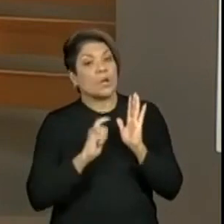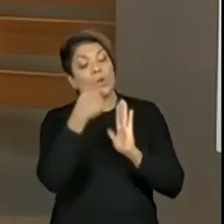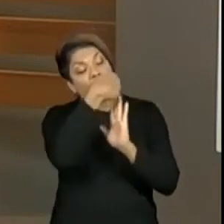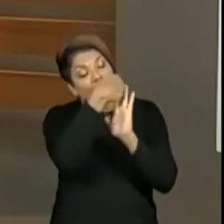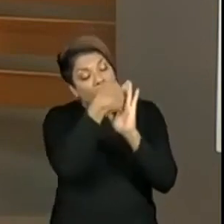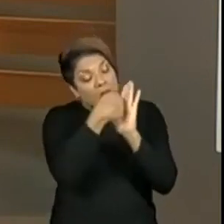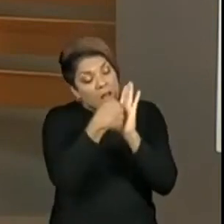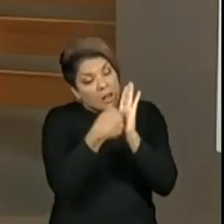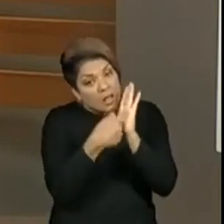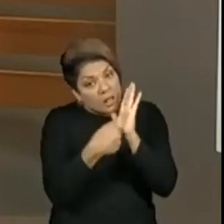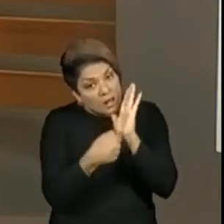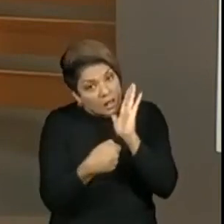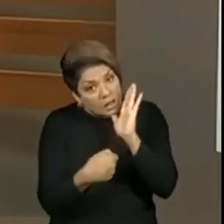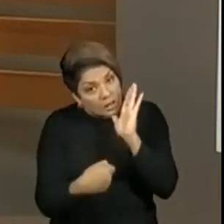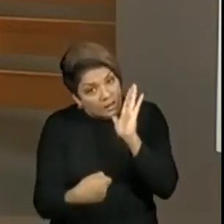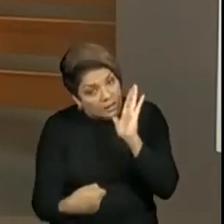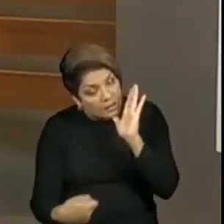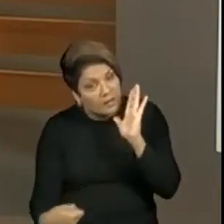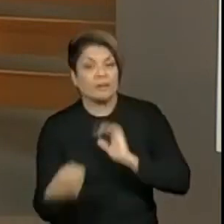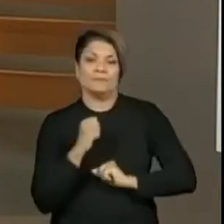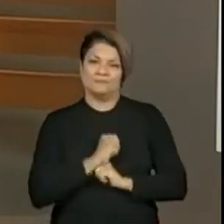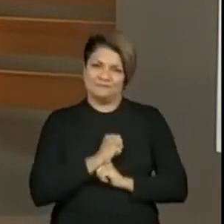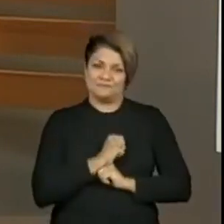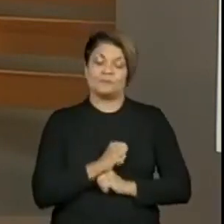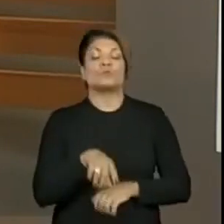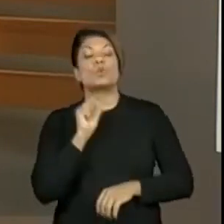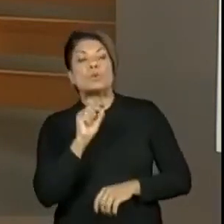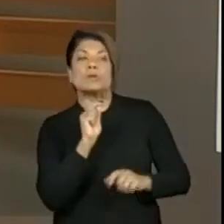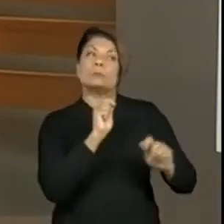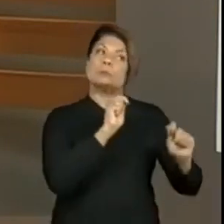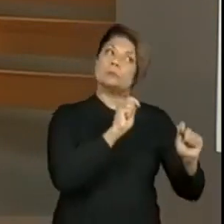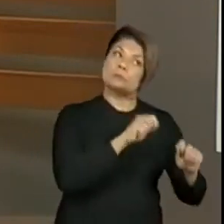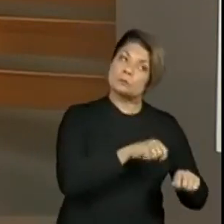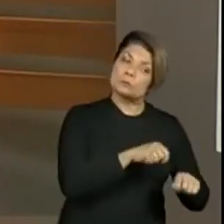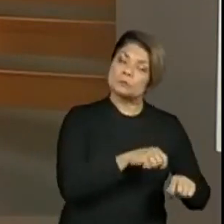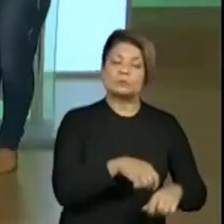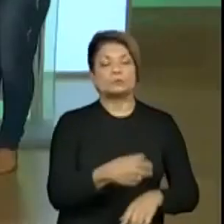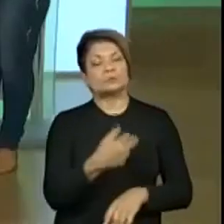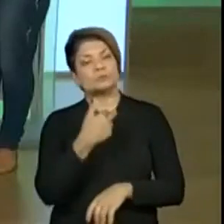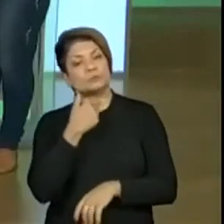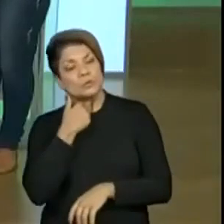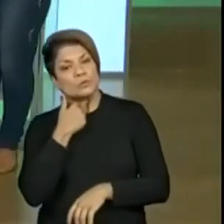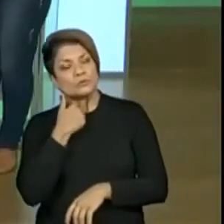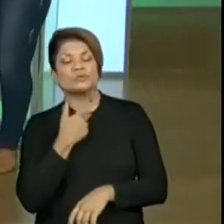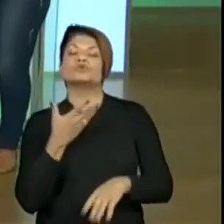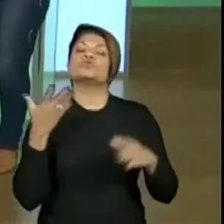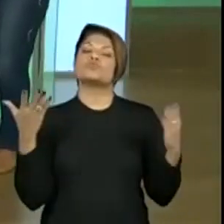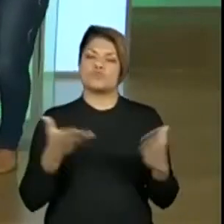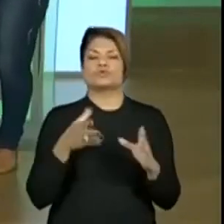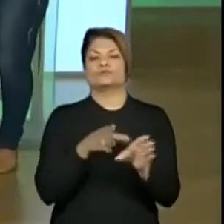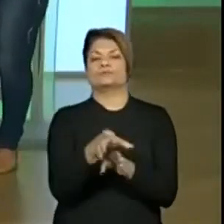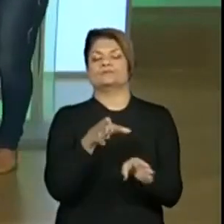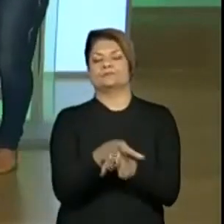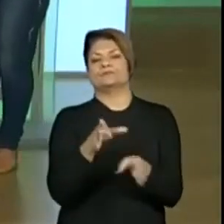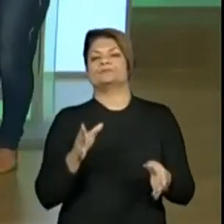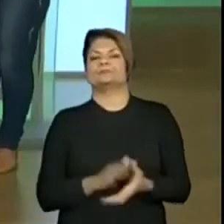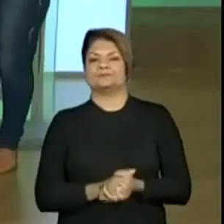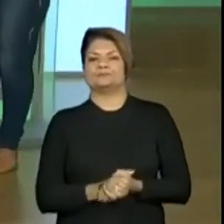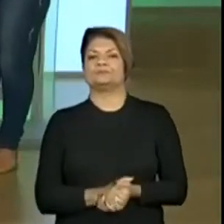o que pode e não pode? É o que a gente vai fazer hoje. A gente vai começar a pensar nisso, não é, professora? Isso, do final de um conto, não é?